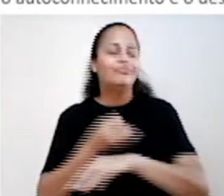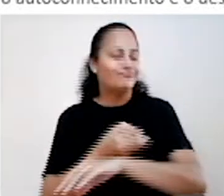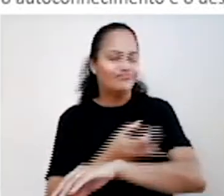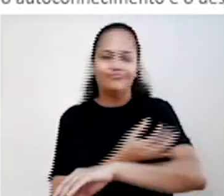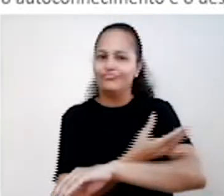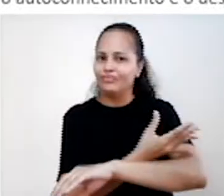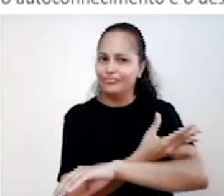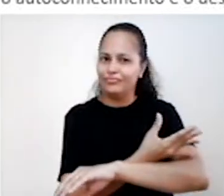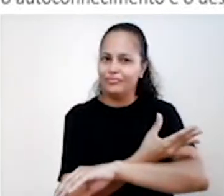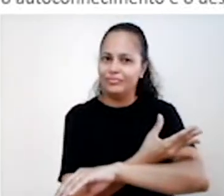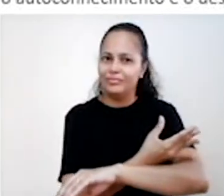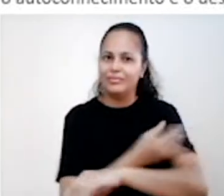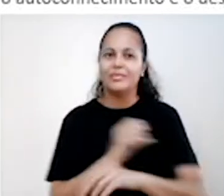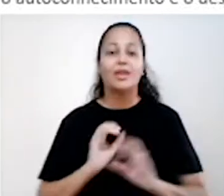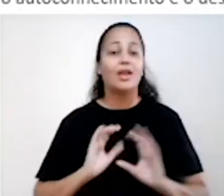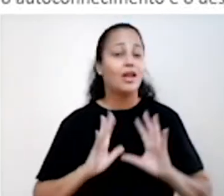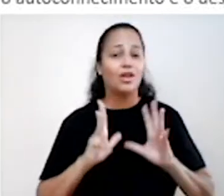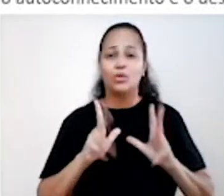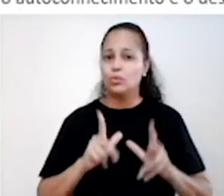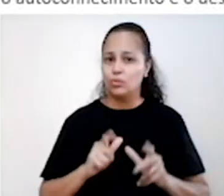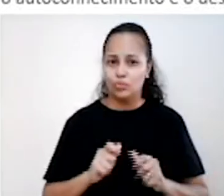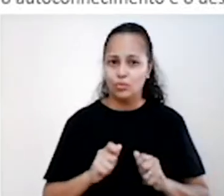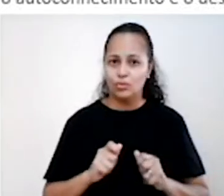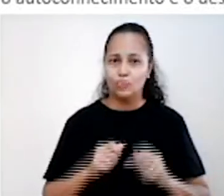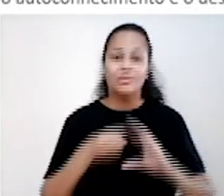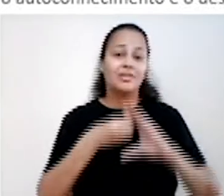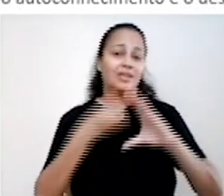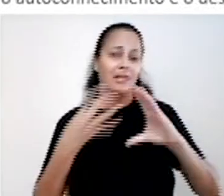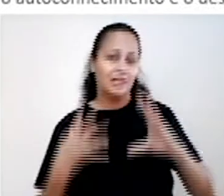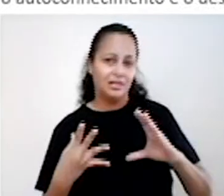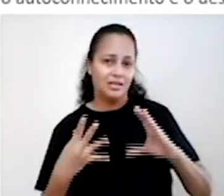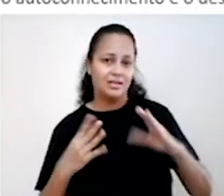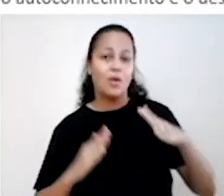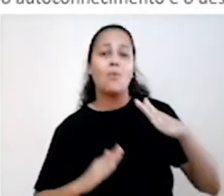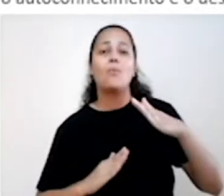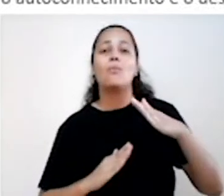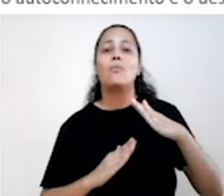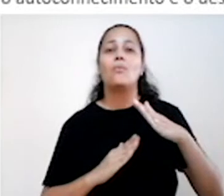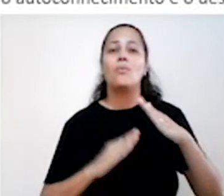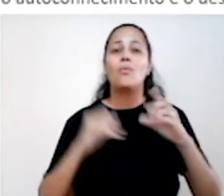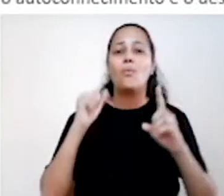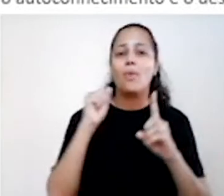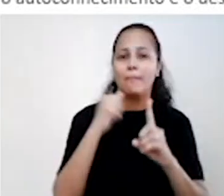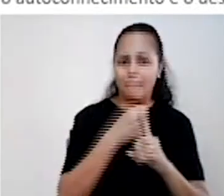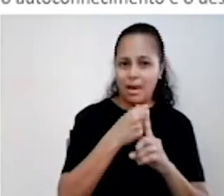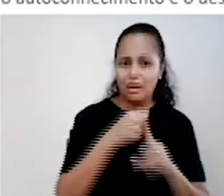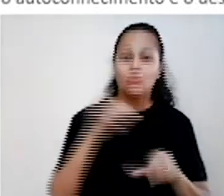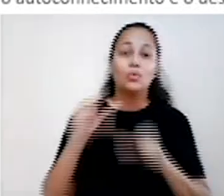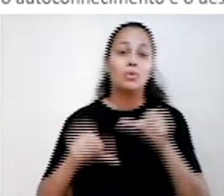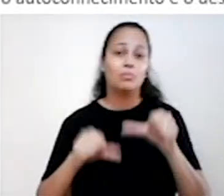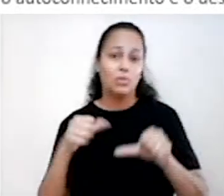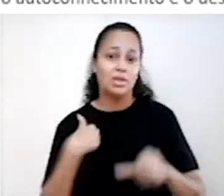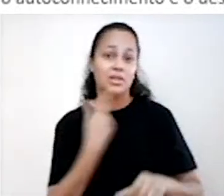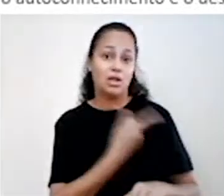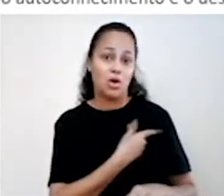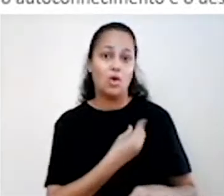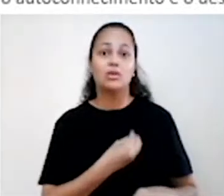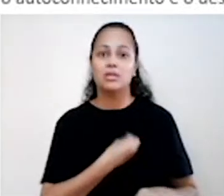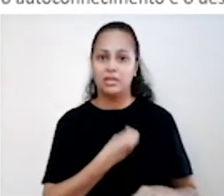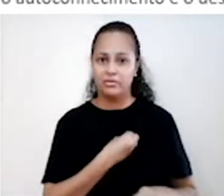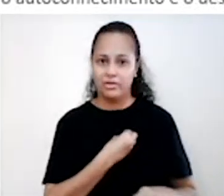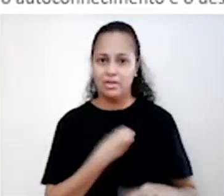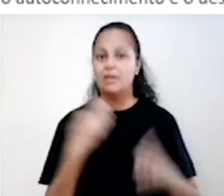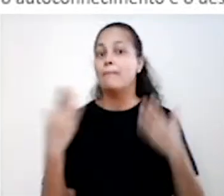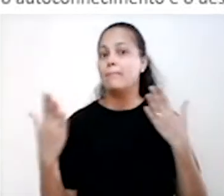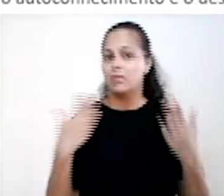físico e mental. Tudo isso se caracteriza como um impacto, uma grande mudança em nossas vidas, seja ela psicológica,